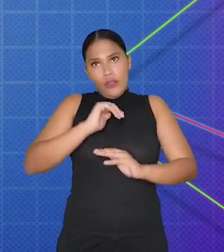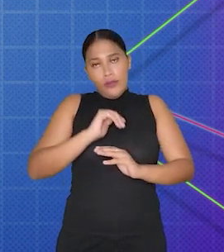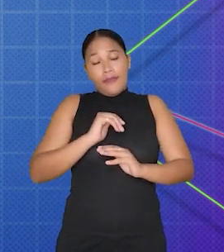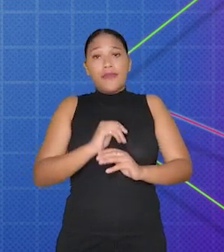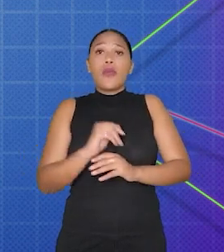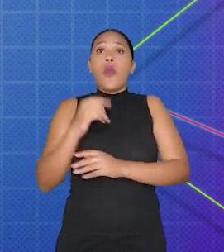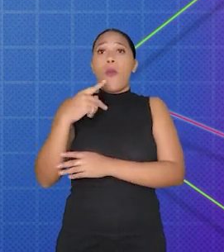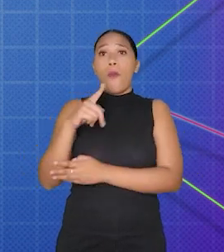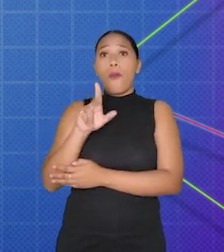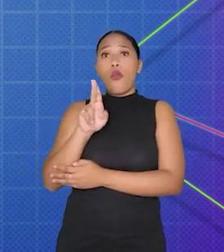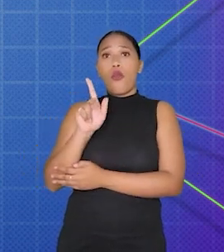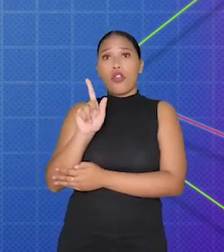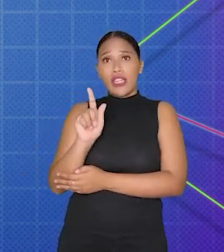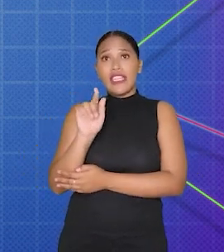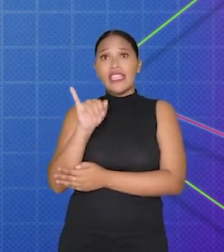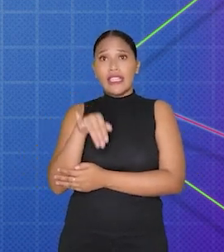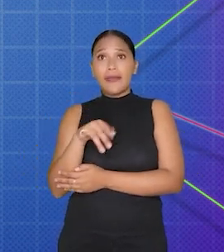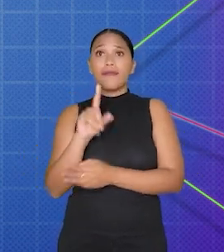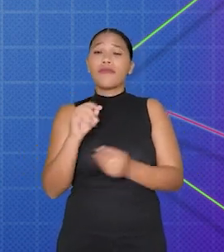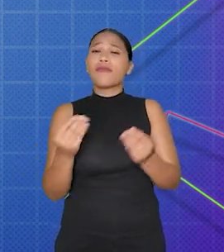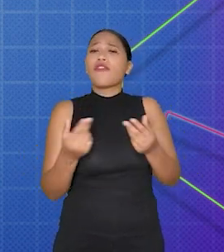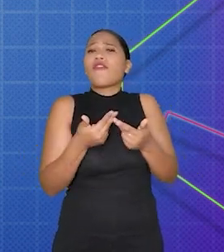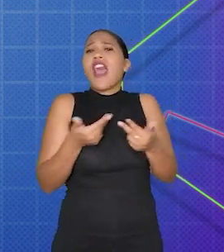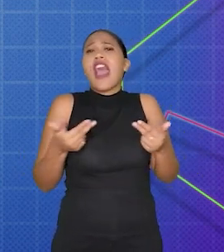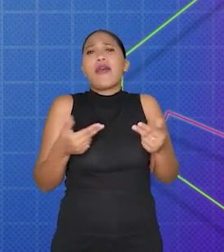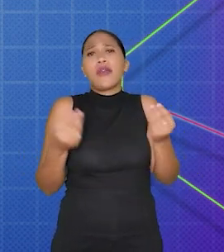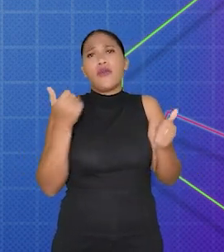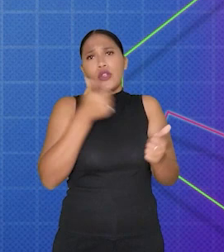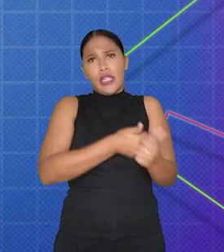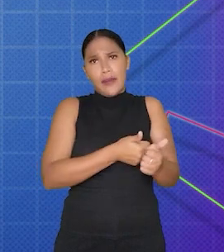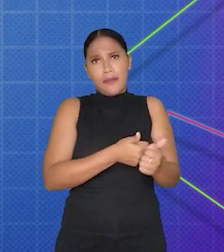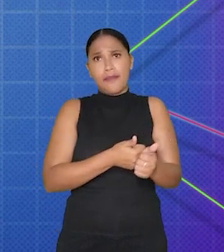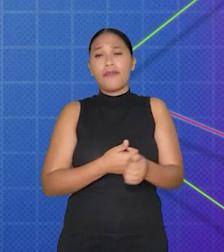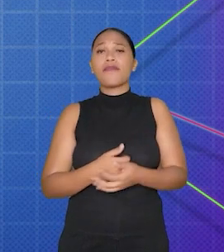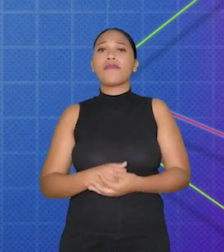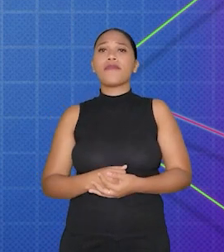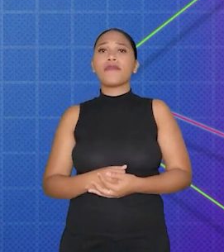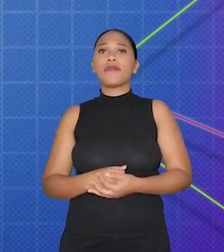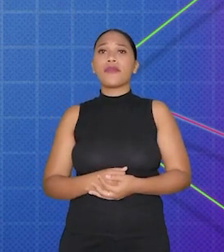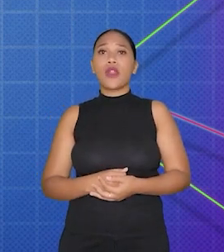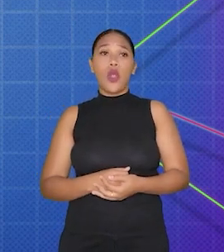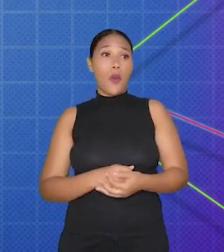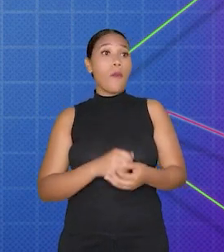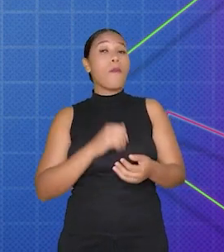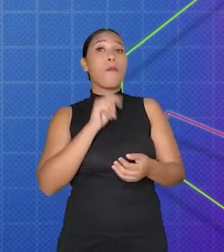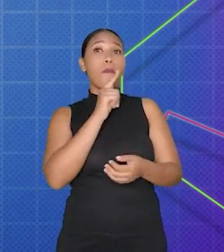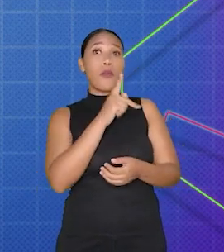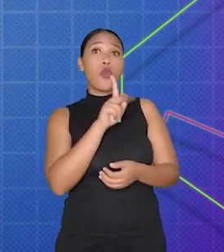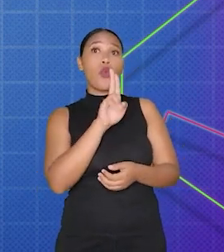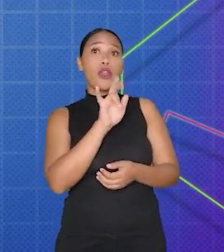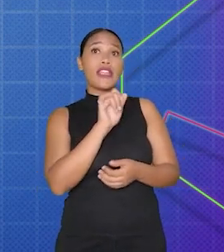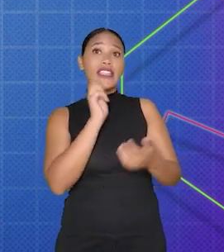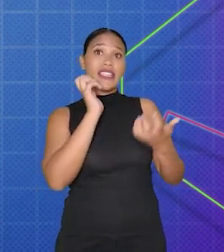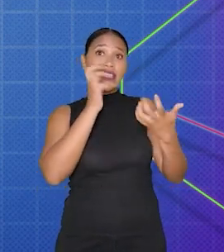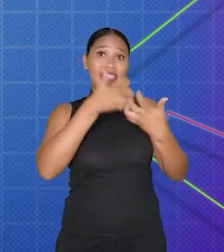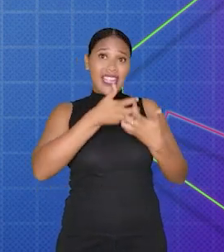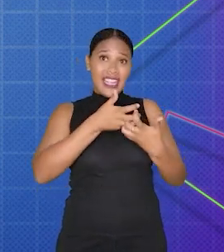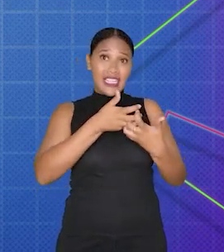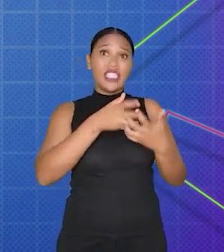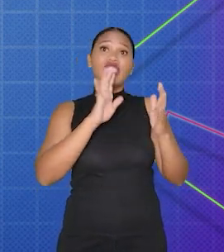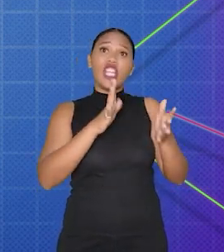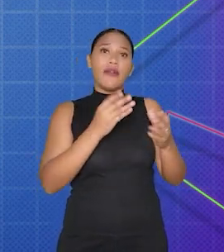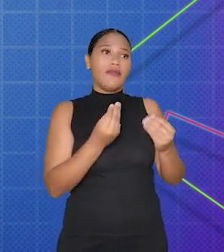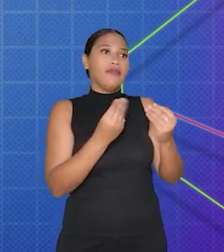Os plugins podem ser adicionados ao Construct 2 de várias maneiras. Os plugins integrados são incluídos automaticamente no